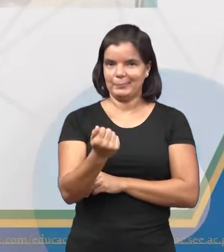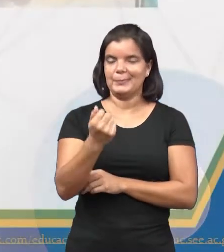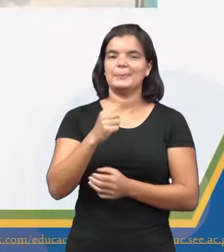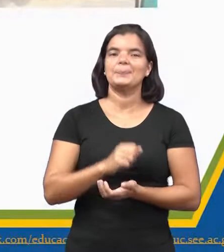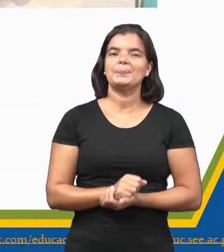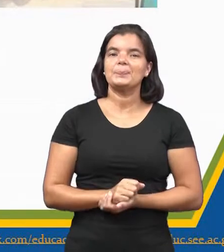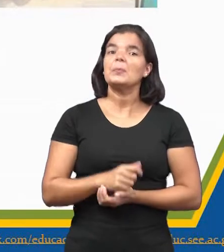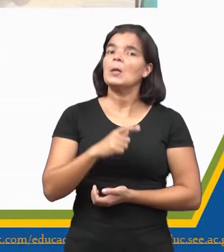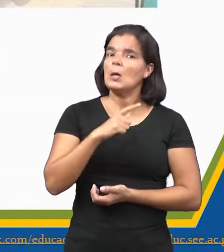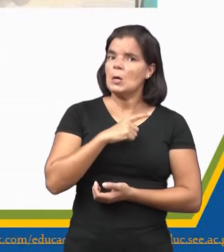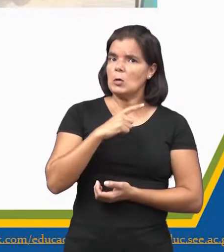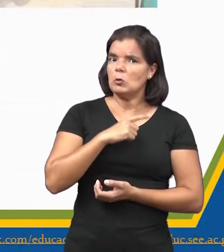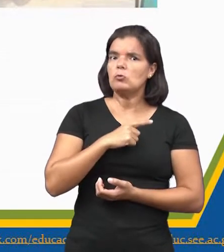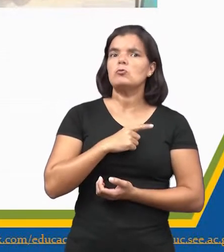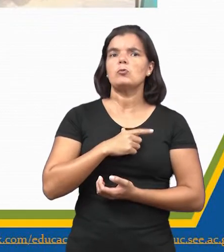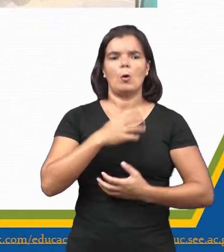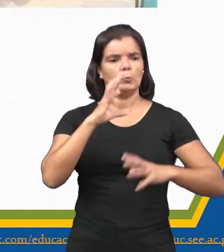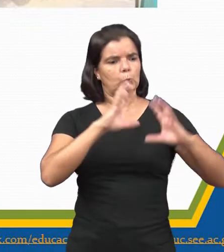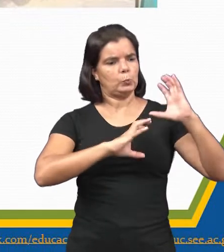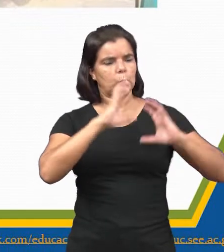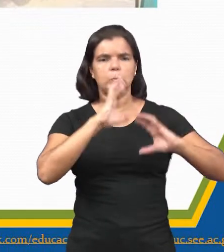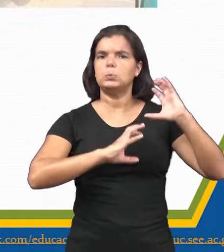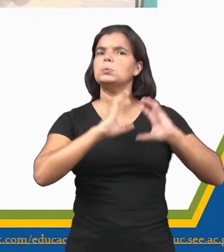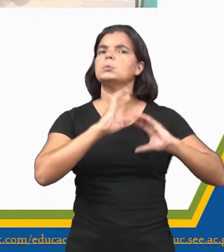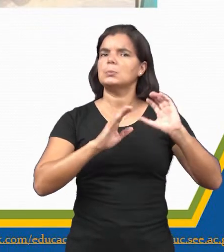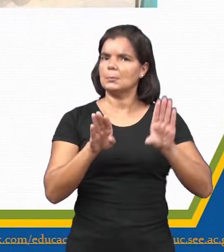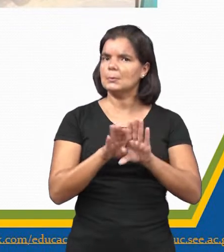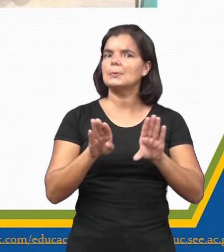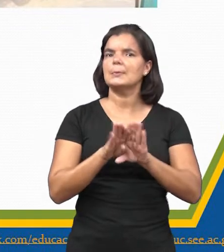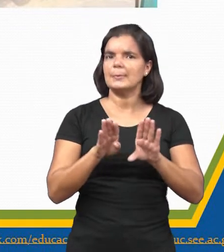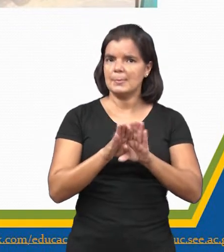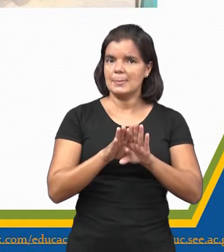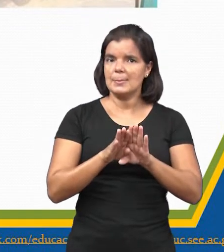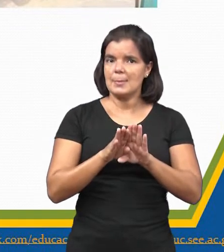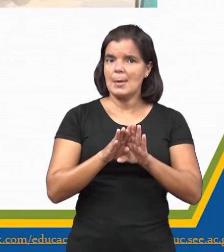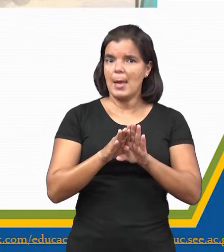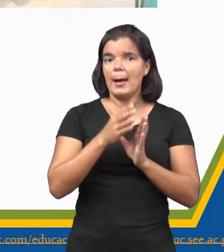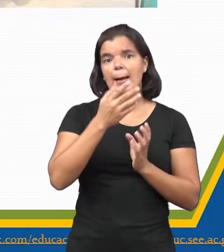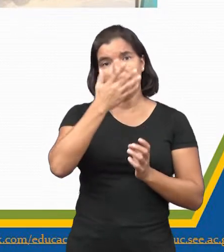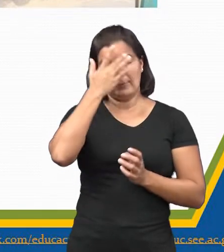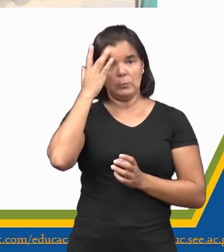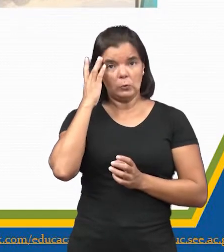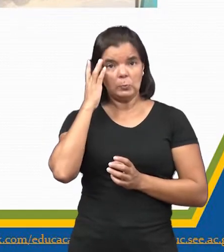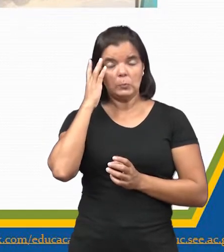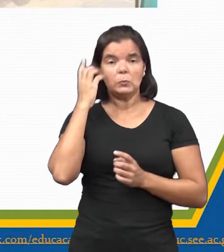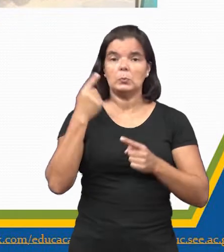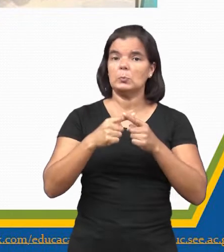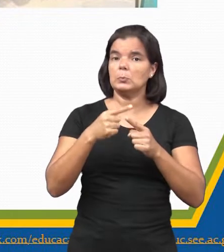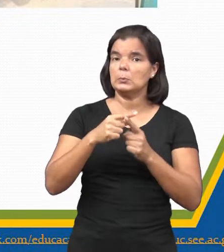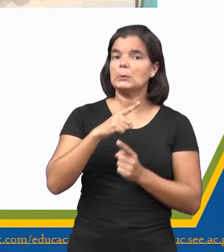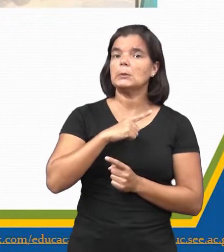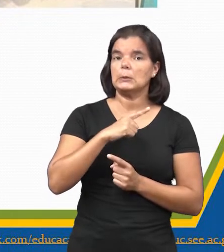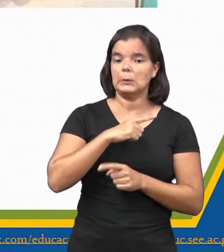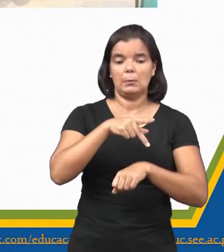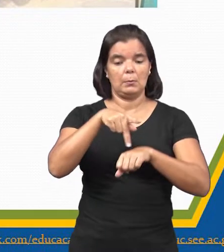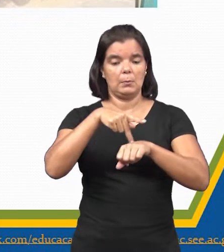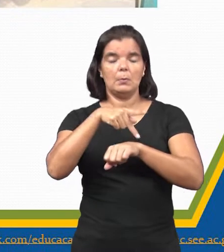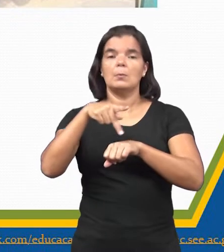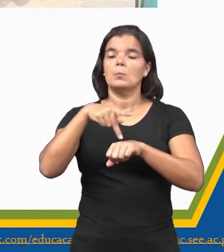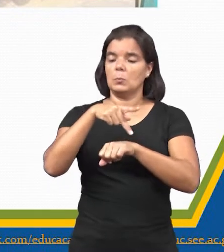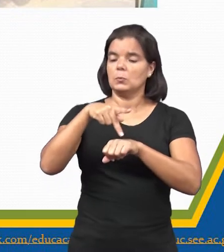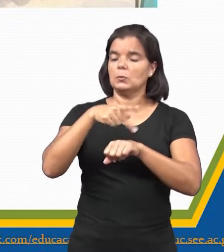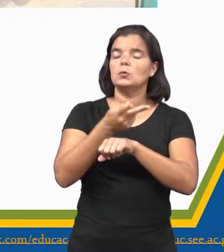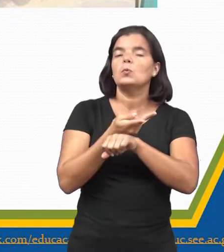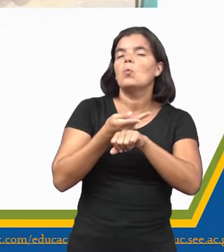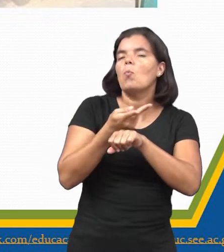E havia rivalidades, disputas, tá? Entre esses colonizadores, porque nós temos aí países que